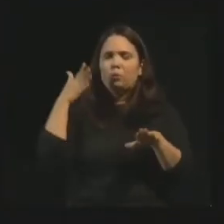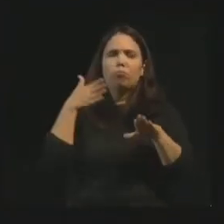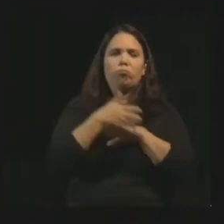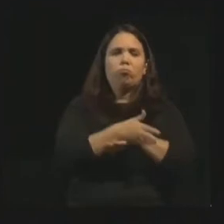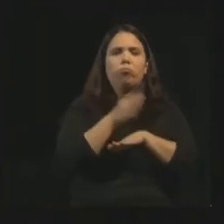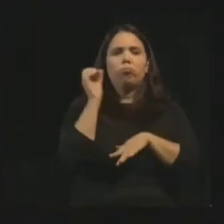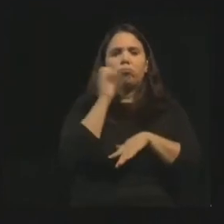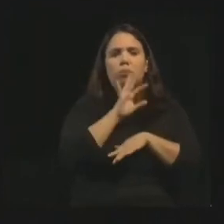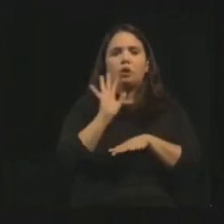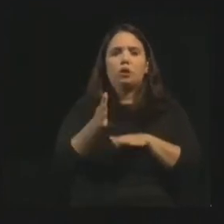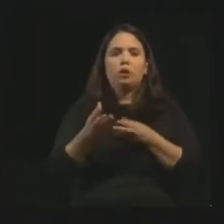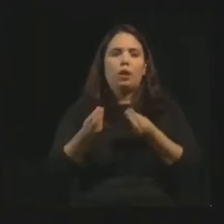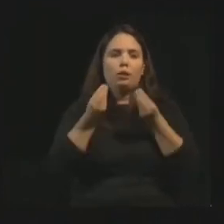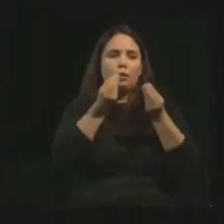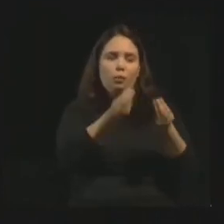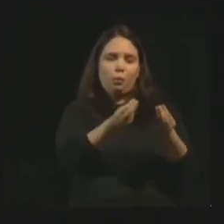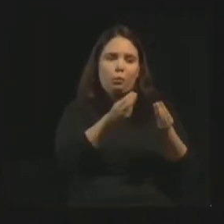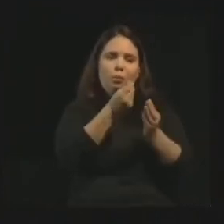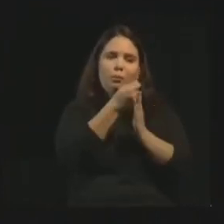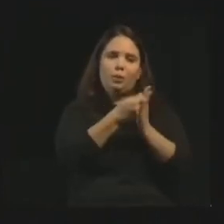chegam com o livro psicografado debaixo do braço.